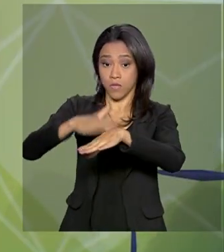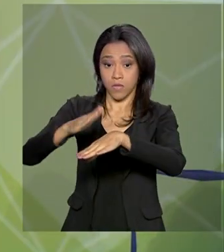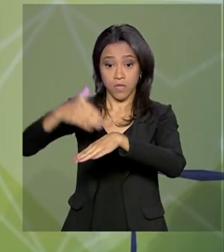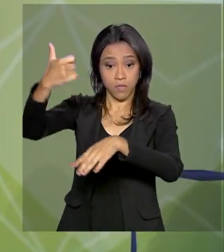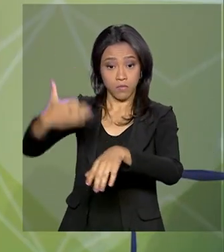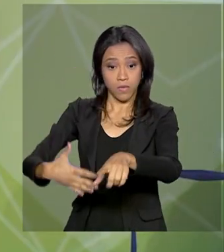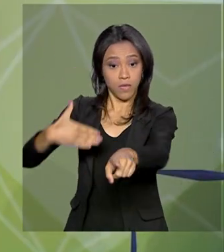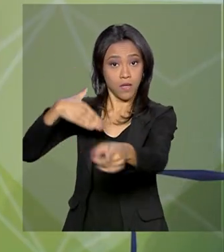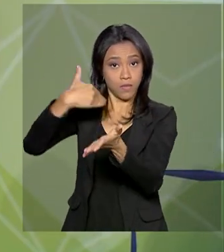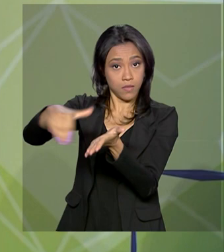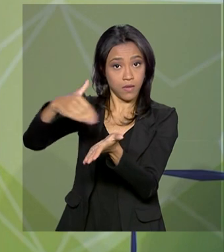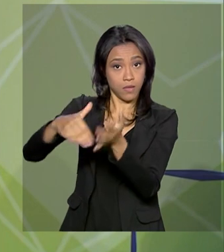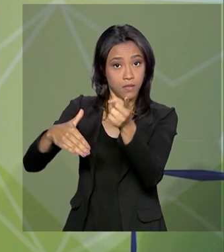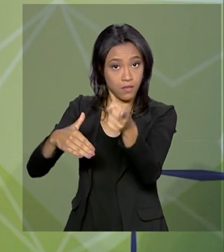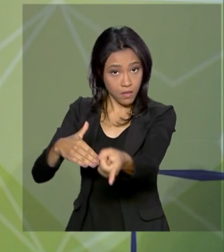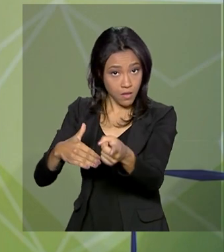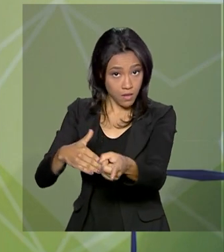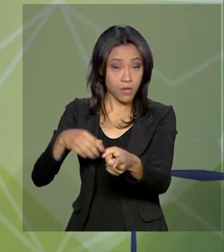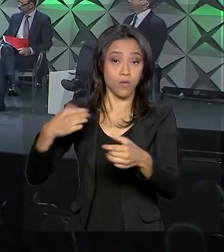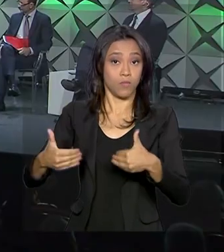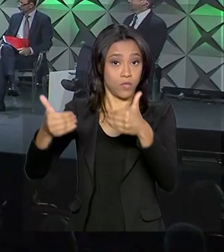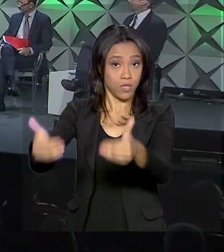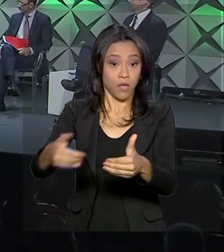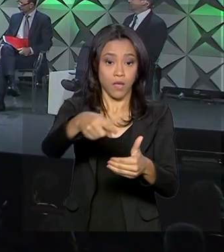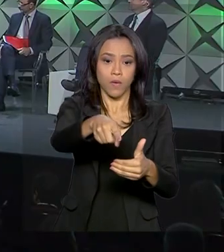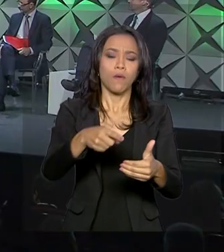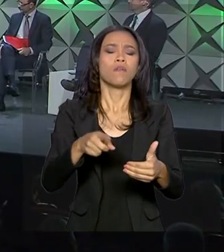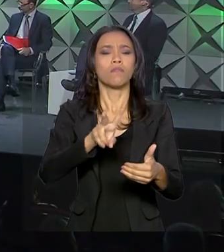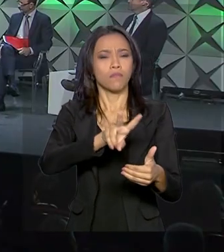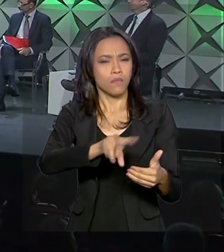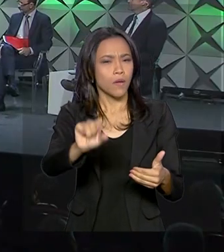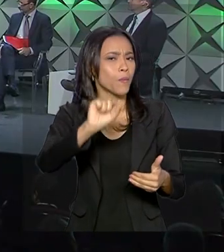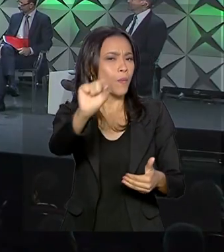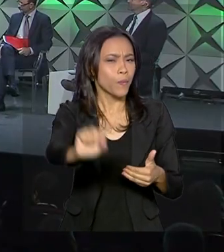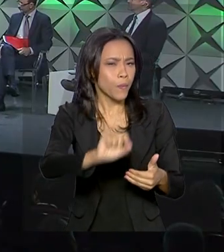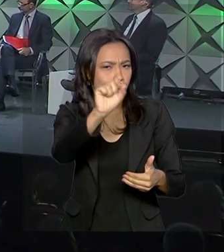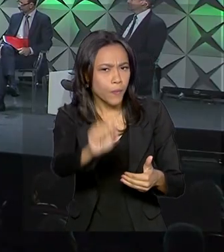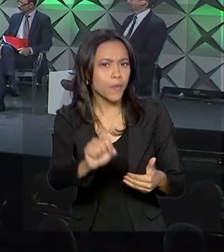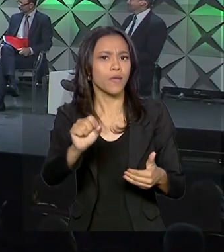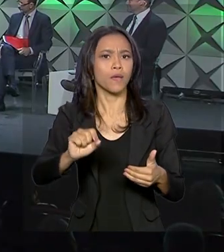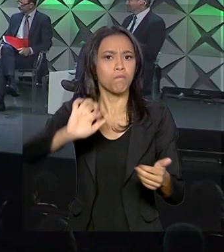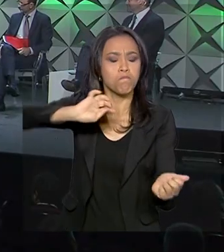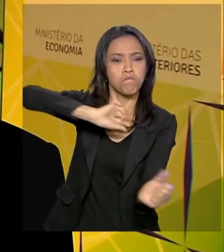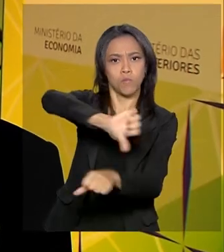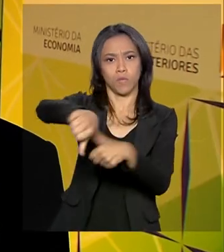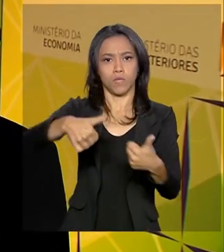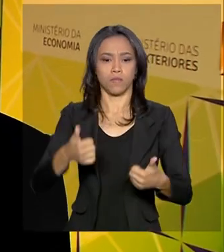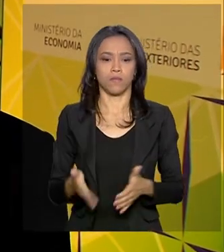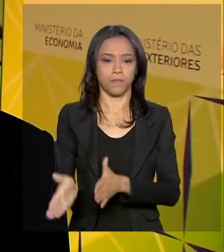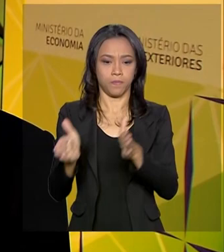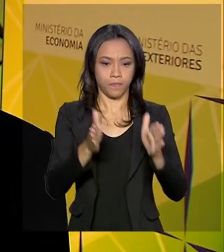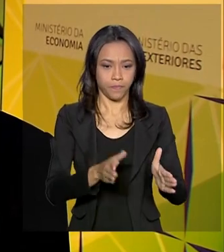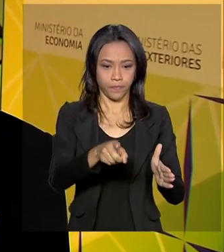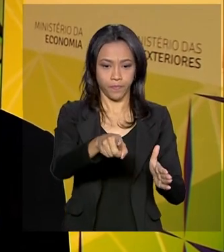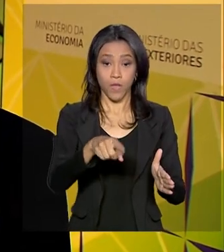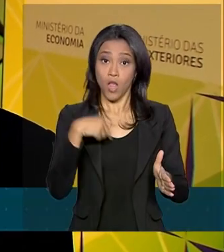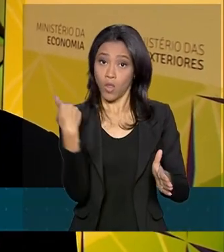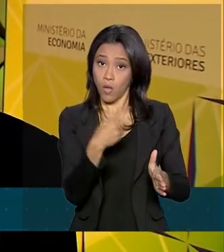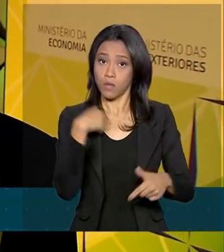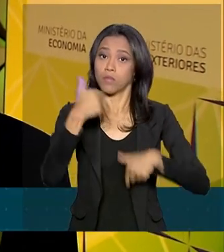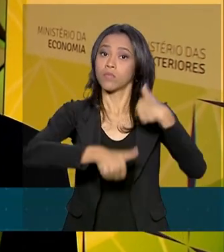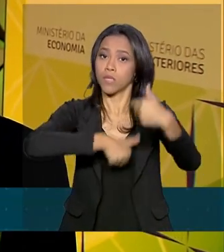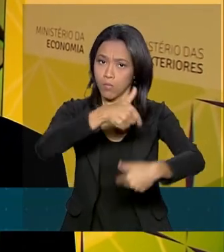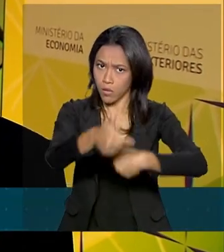executiva do Ministério de Minas e Energia, deve passar por intensa transformação. Nós estamos trabalhando também